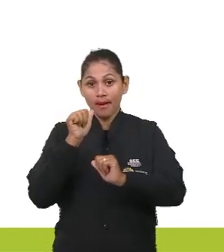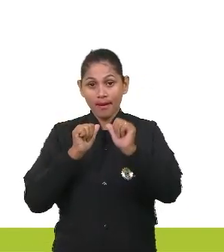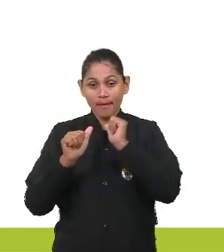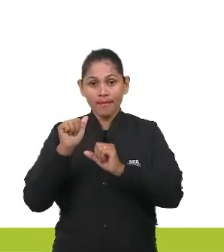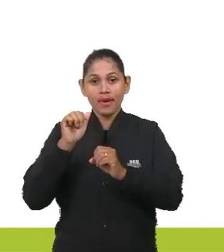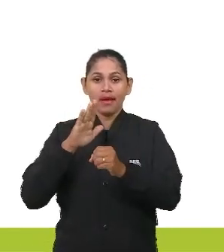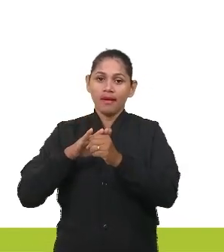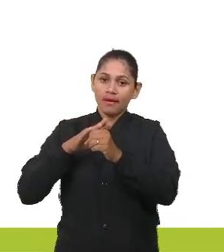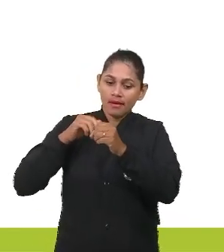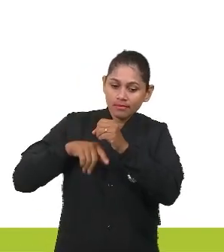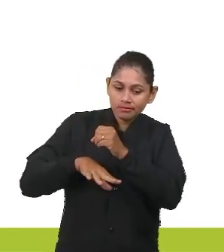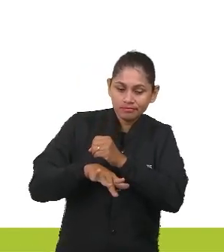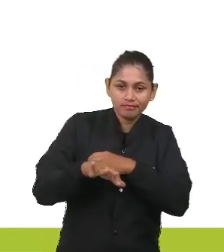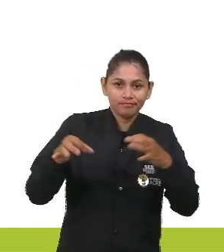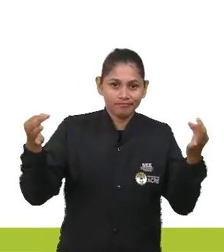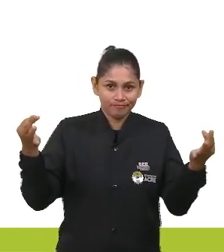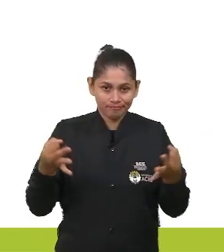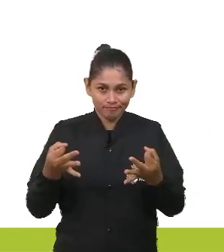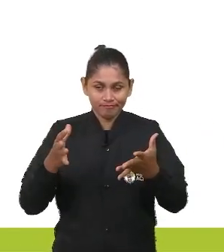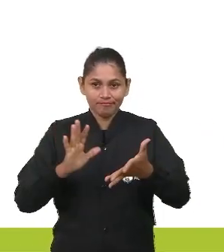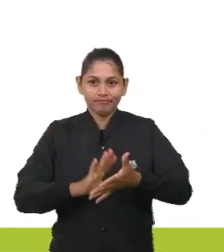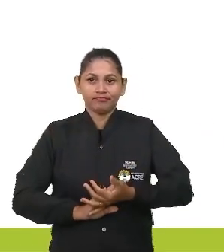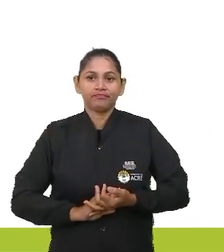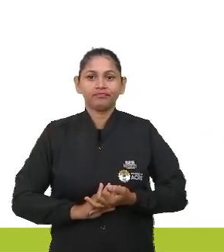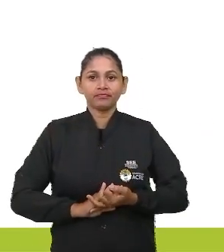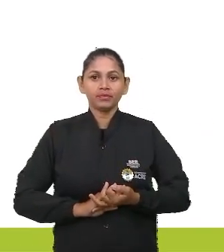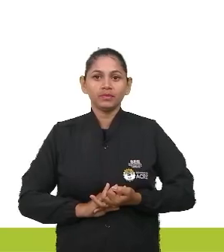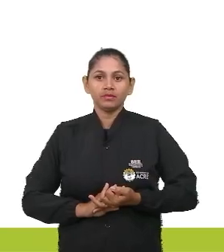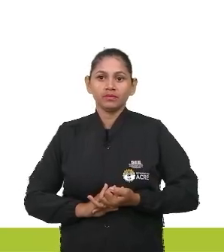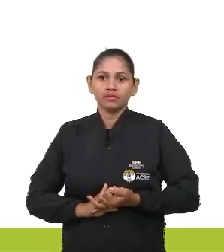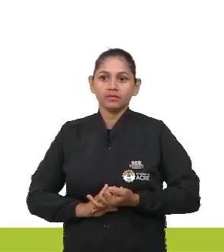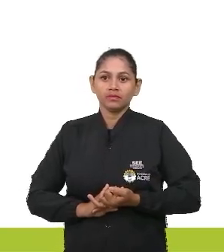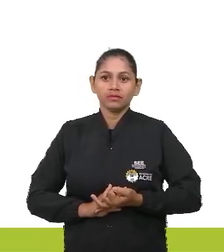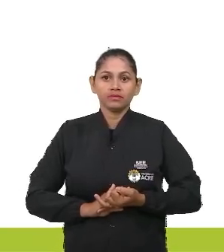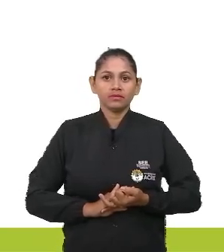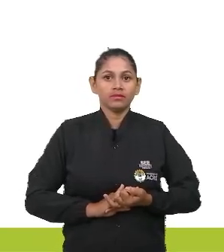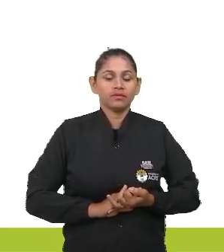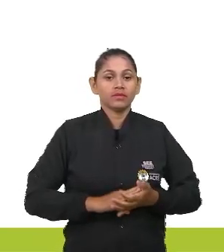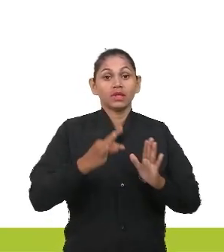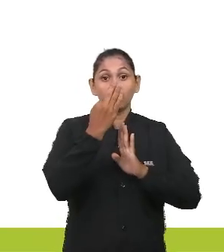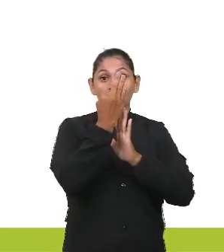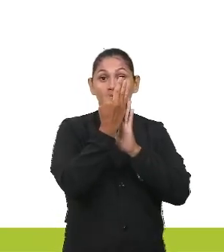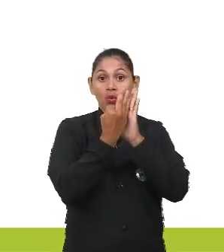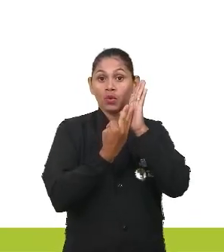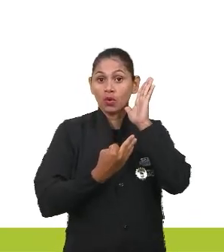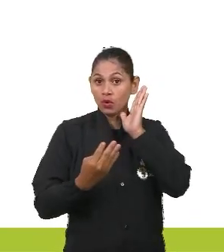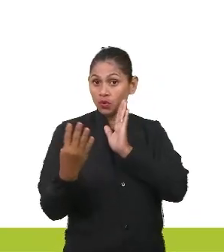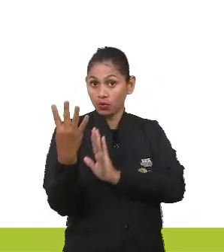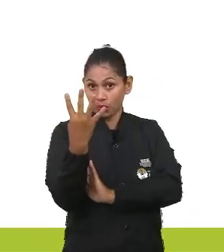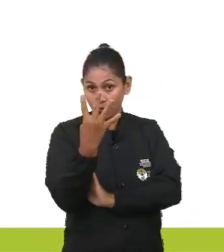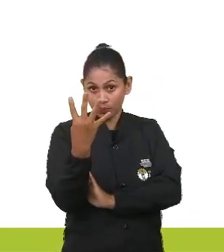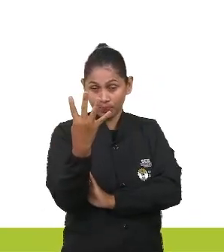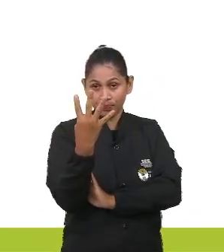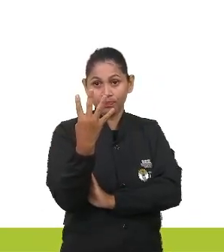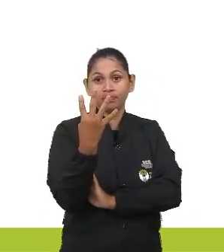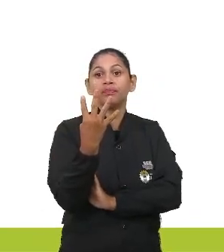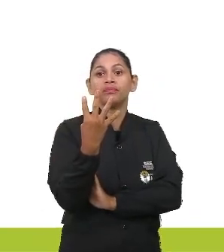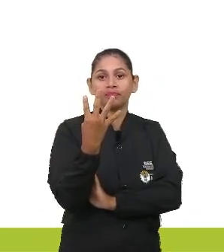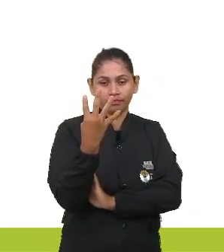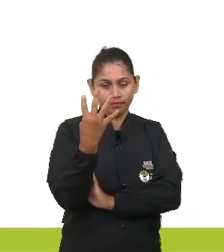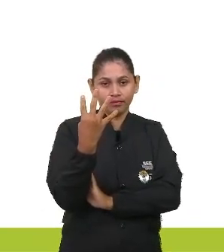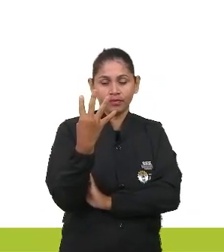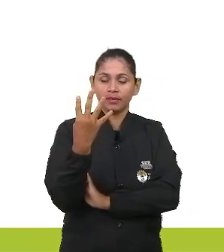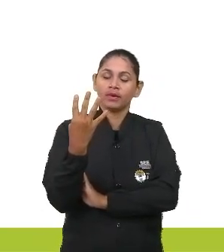Texto 4, gente, geralmente o Enem tem colocado e aí esse nosso possível tema trabalhamos de forma